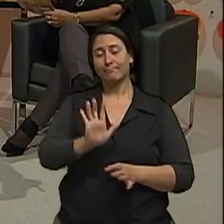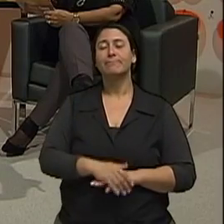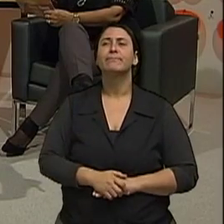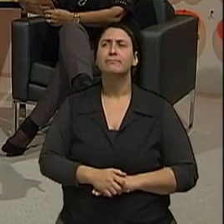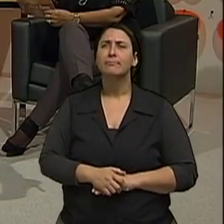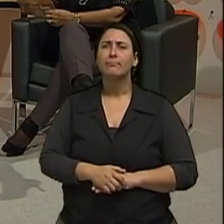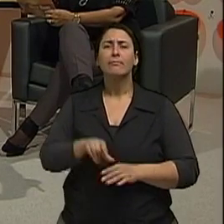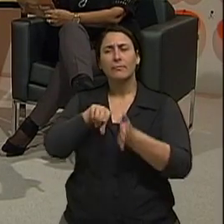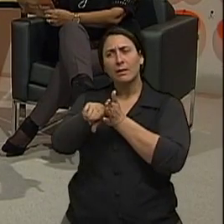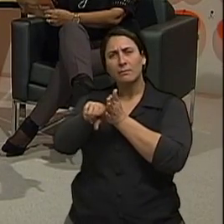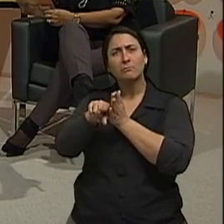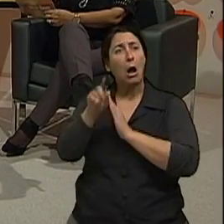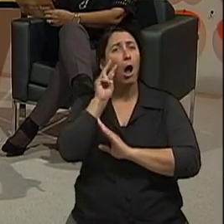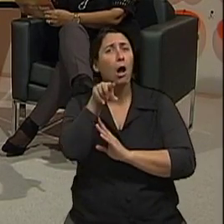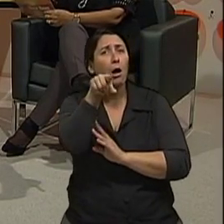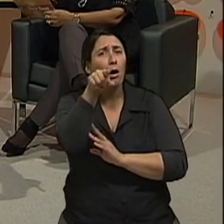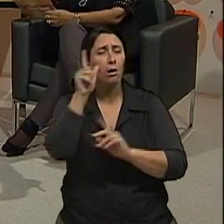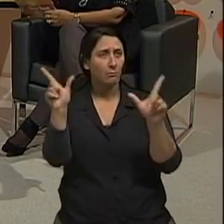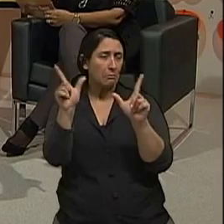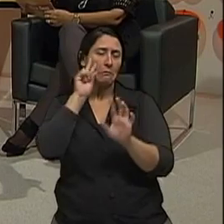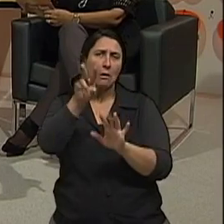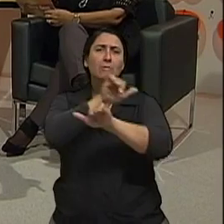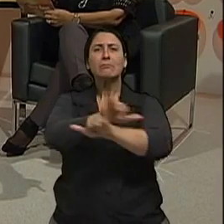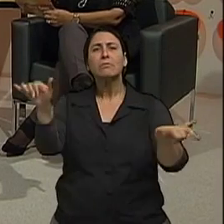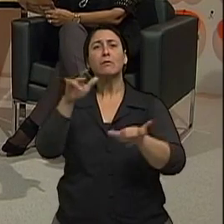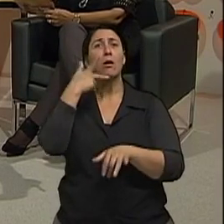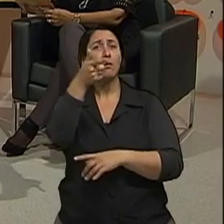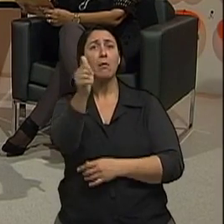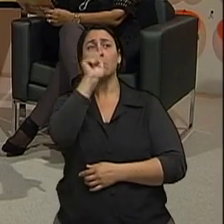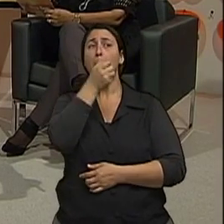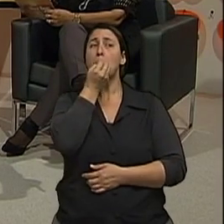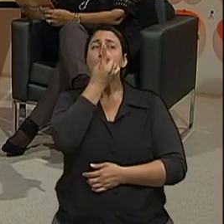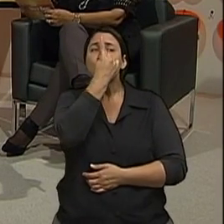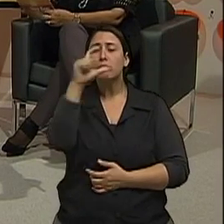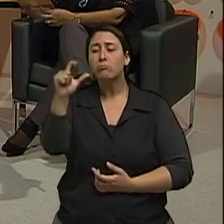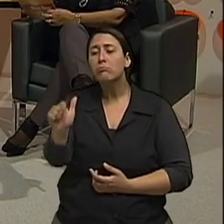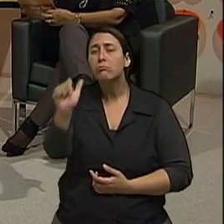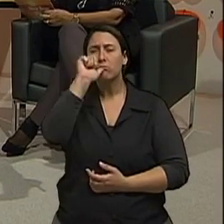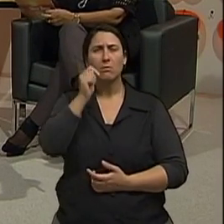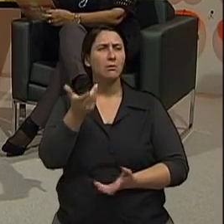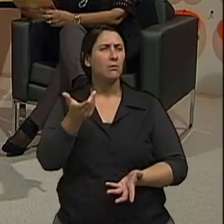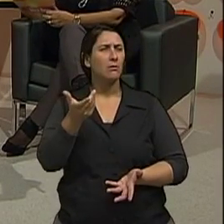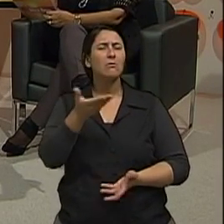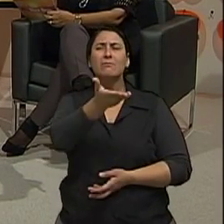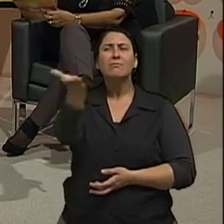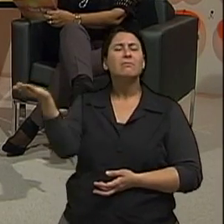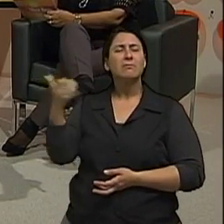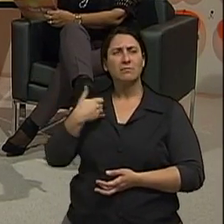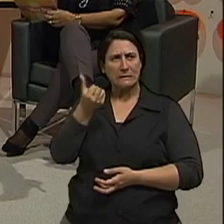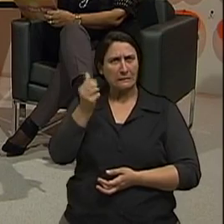pesquisa e disse assim, olha, vou começar a beber porque isto é bom. Fale para elas.